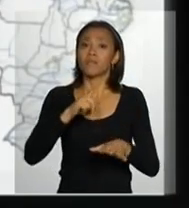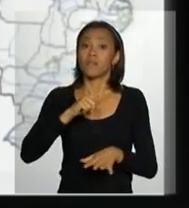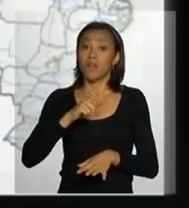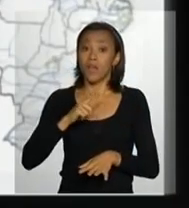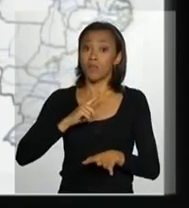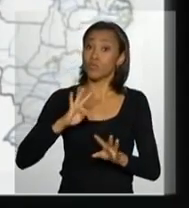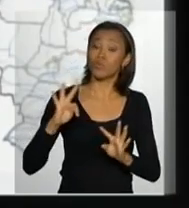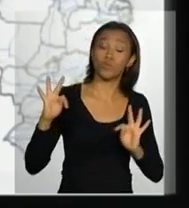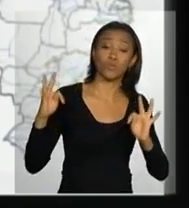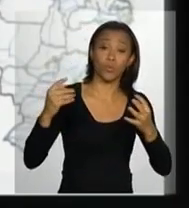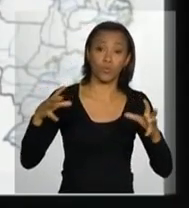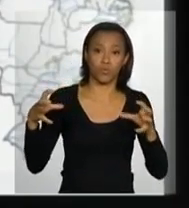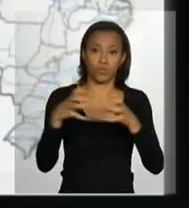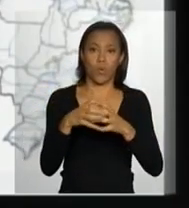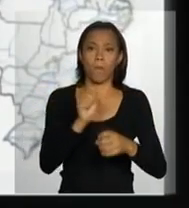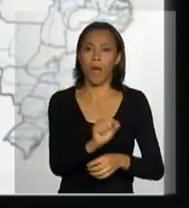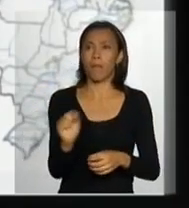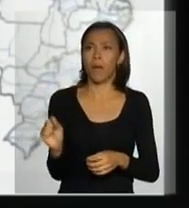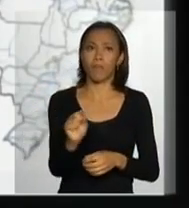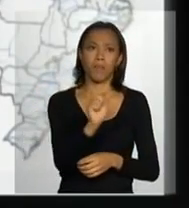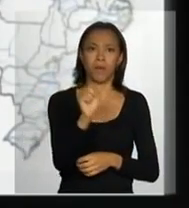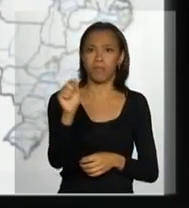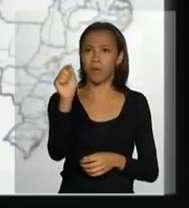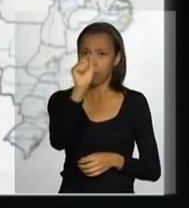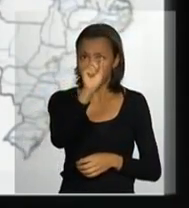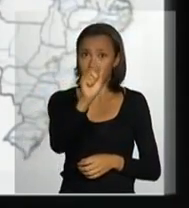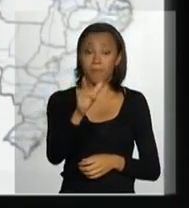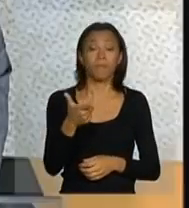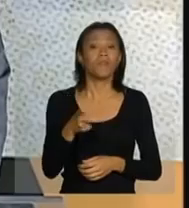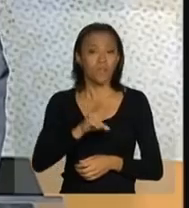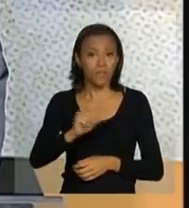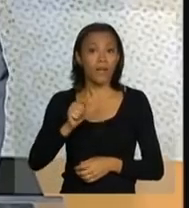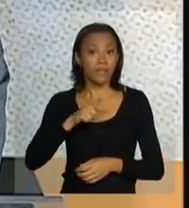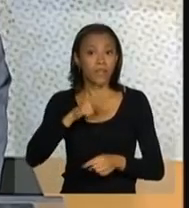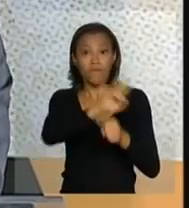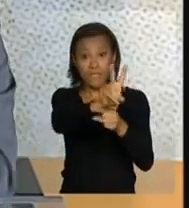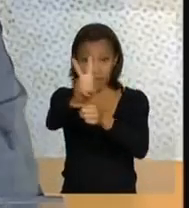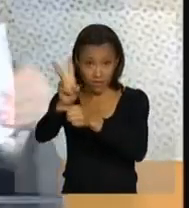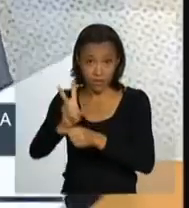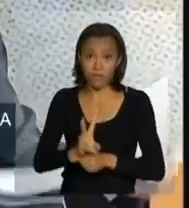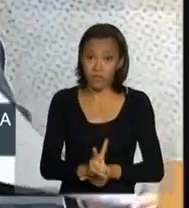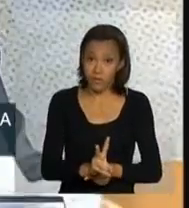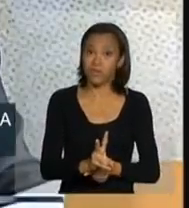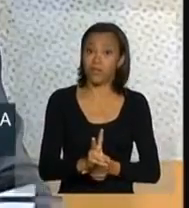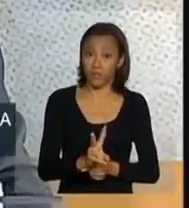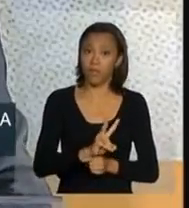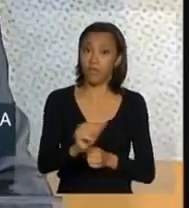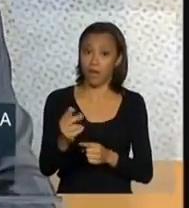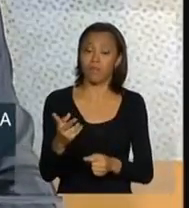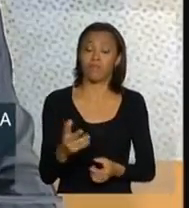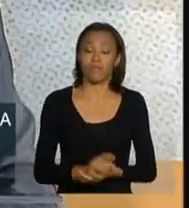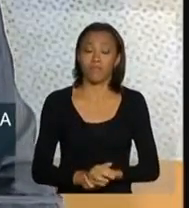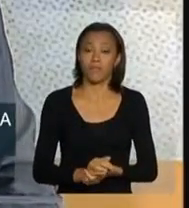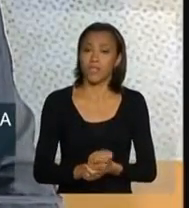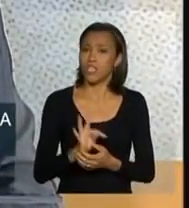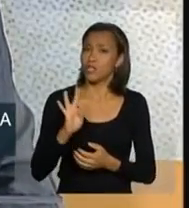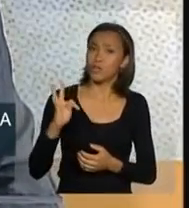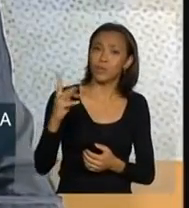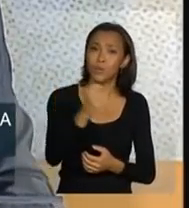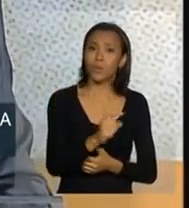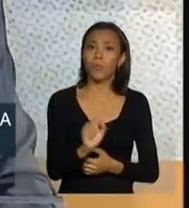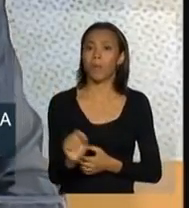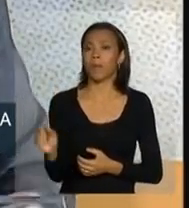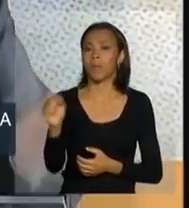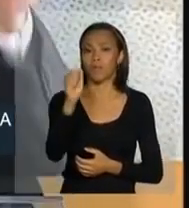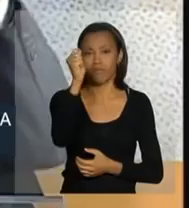todo um conjunto de eixos, sem prejuízo, repito, das operações normais de fiscalização que serão realizadas em todo o